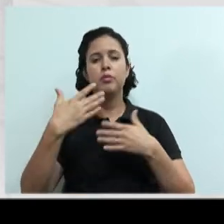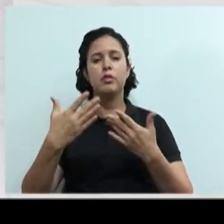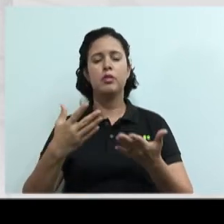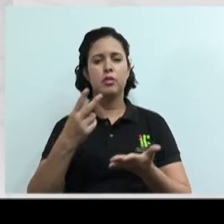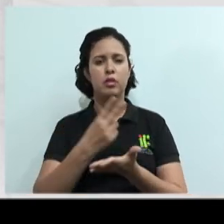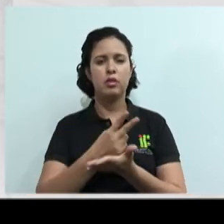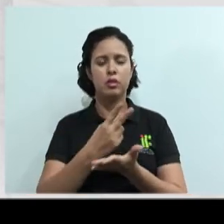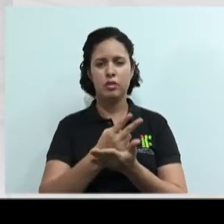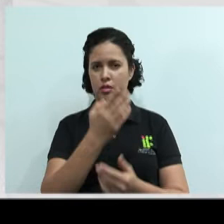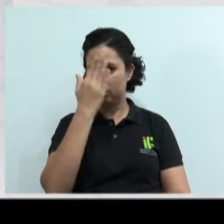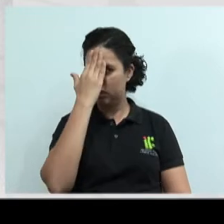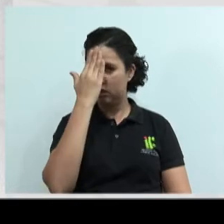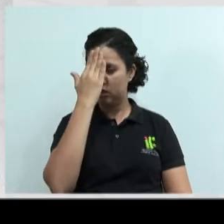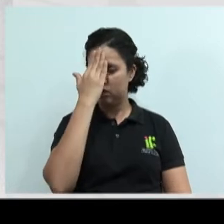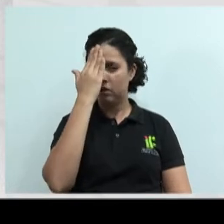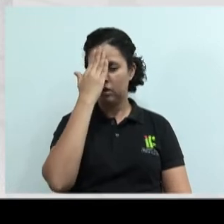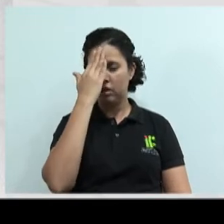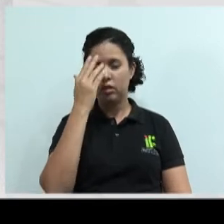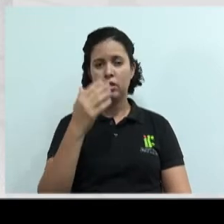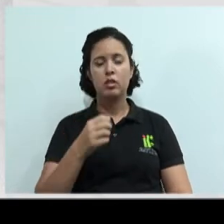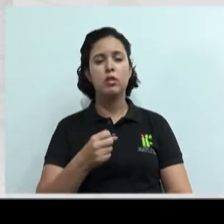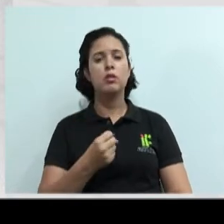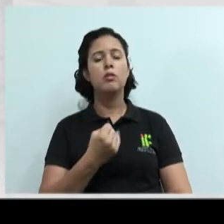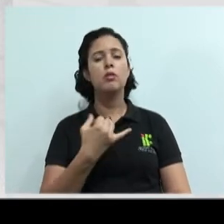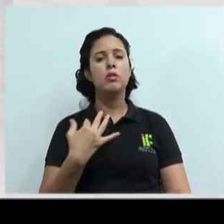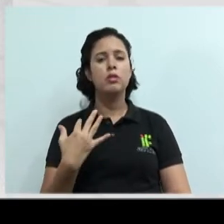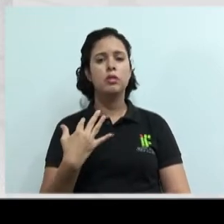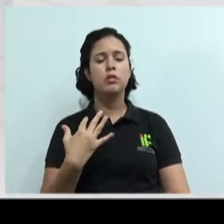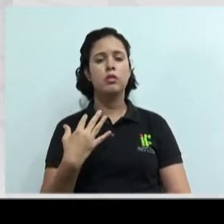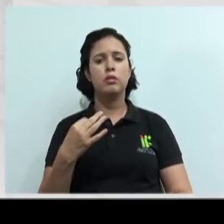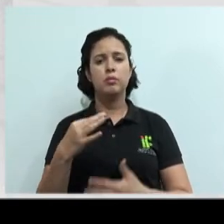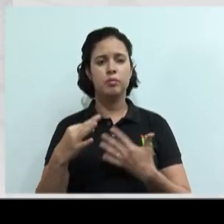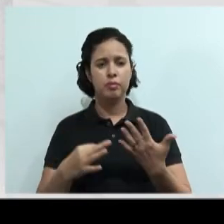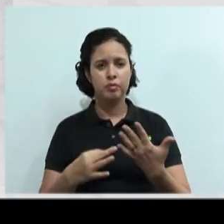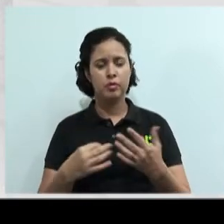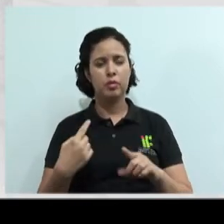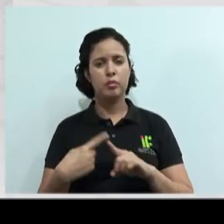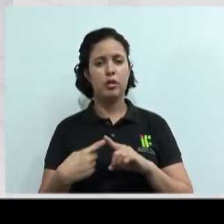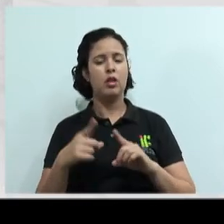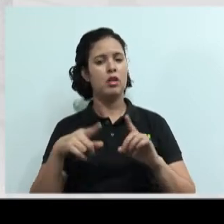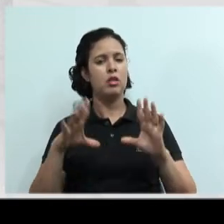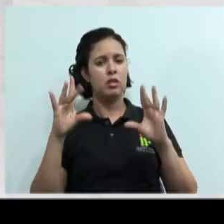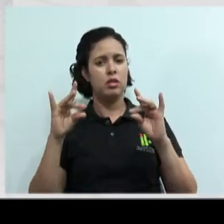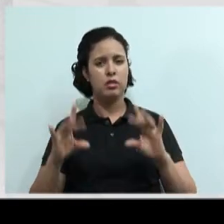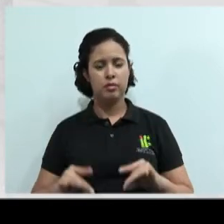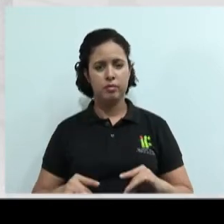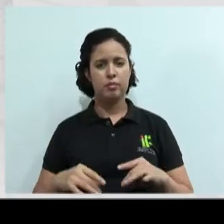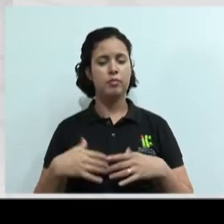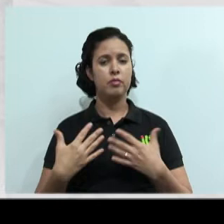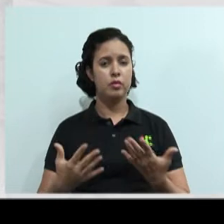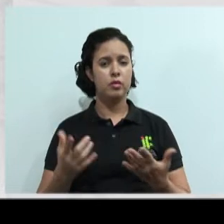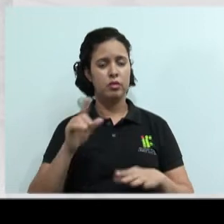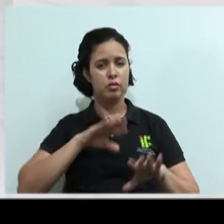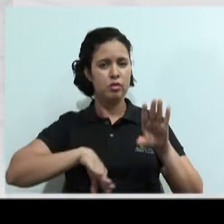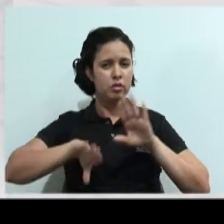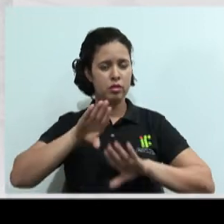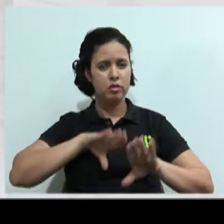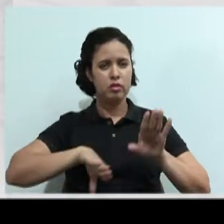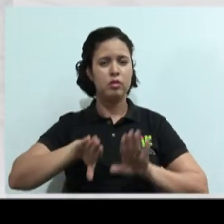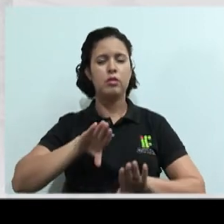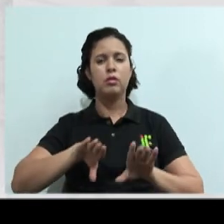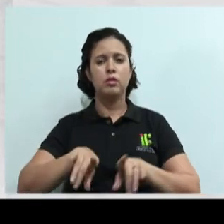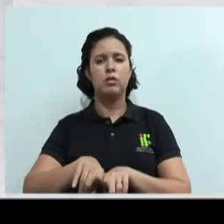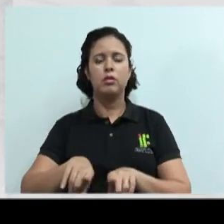quer sempre saber e considerar quais são as opções. Porque ele é detalhista. Logo, ele é muito cuidadoso e